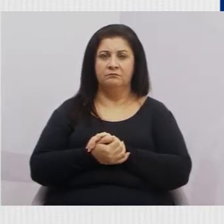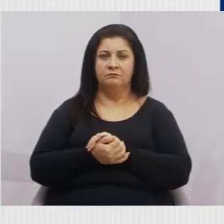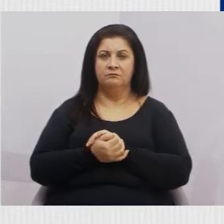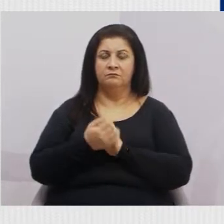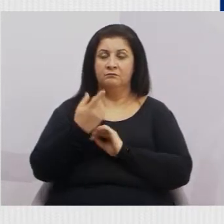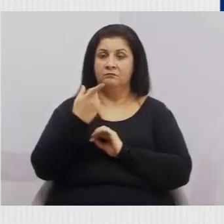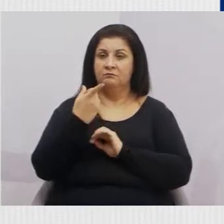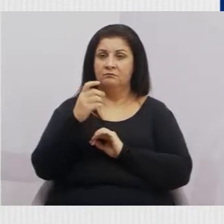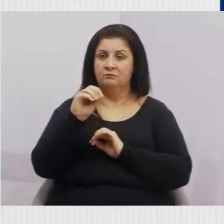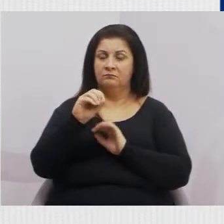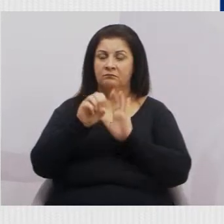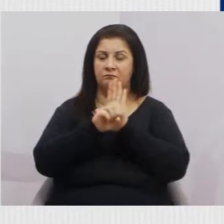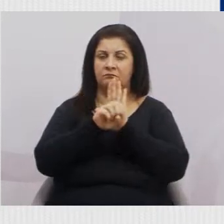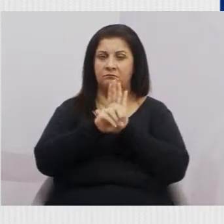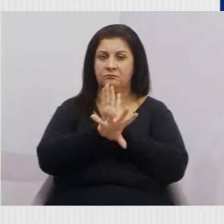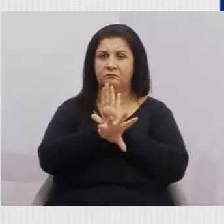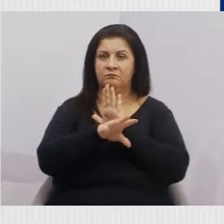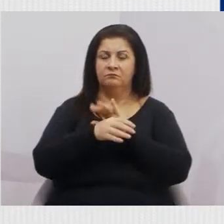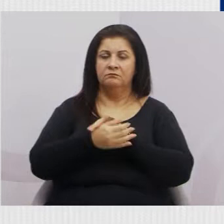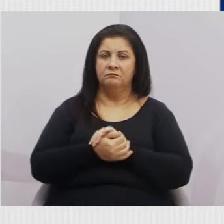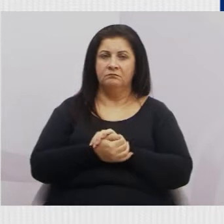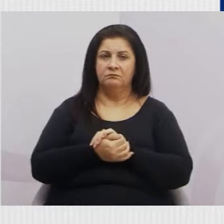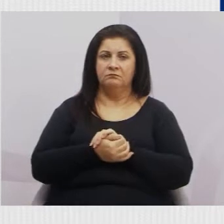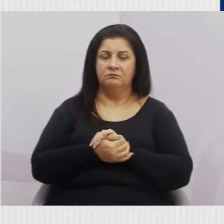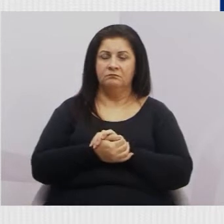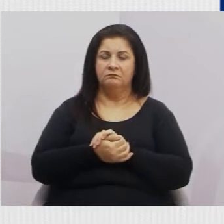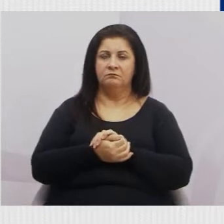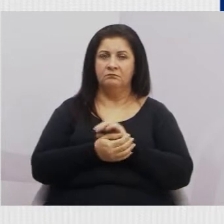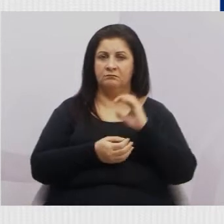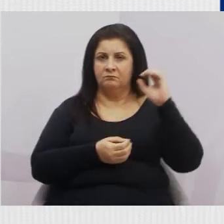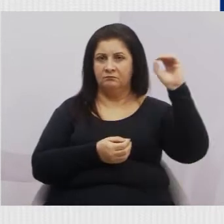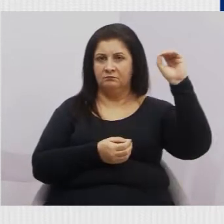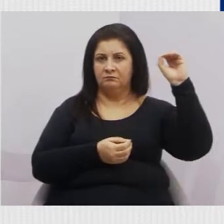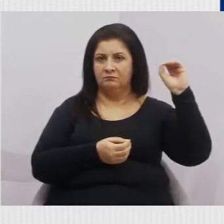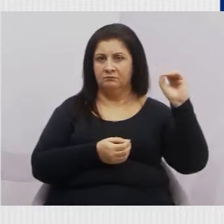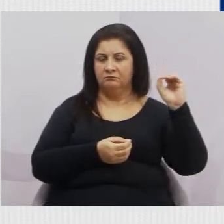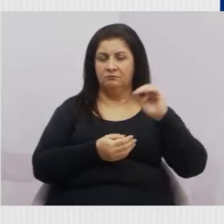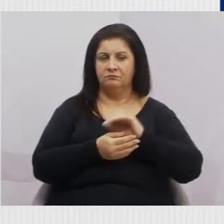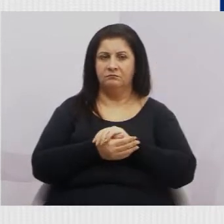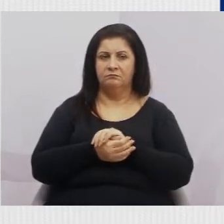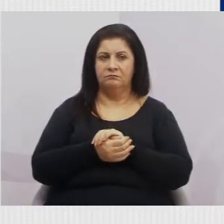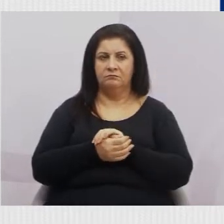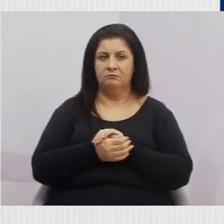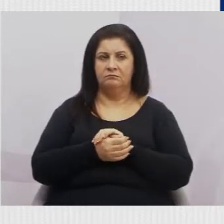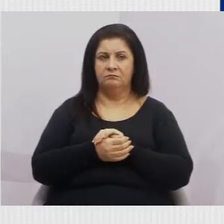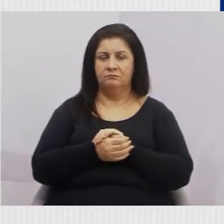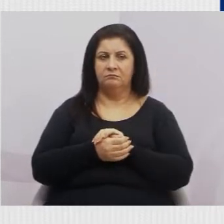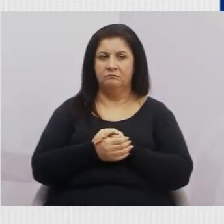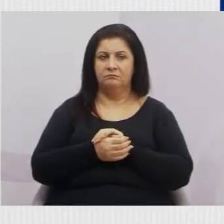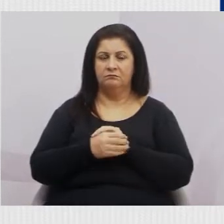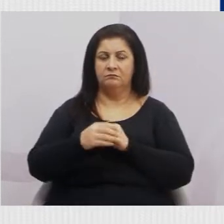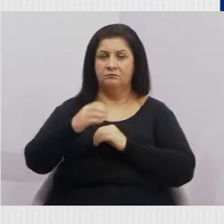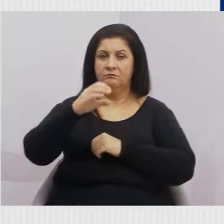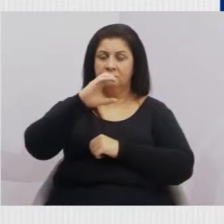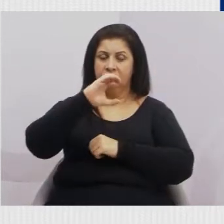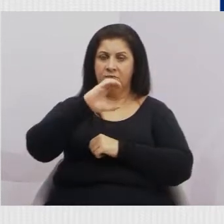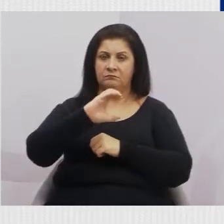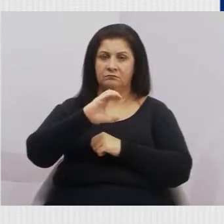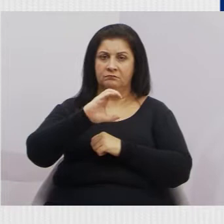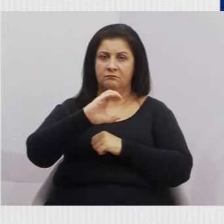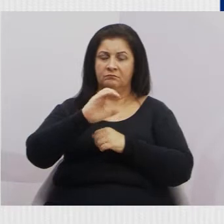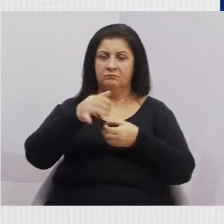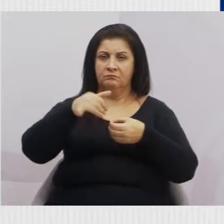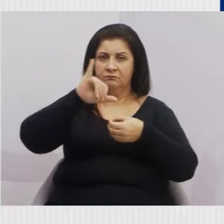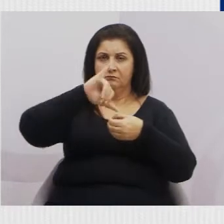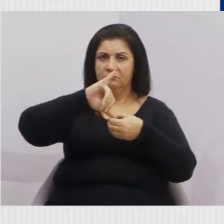dez indicações na região oeste. Na região central, que eu